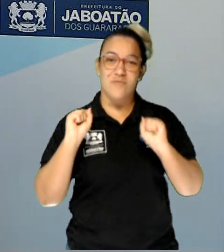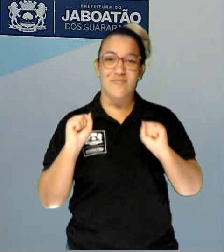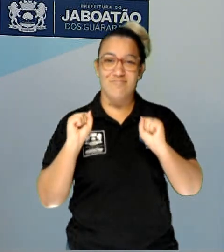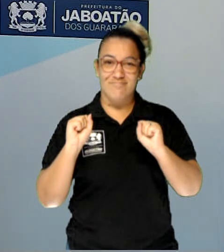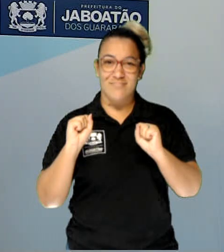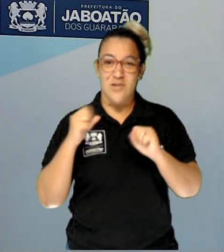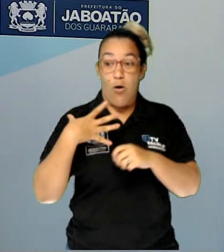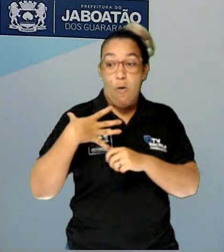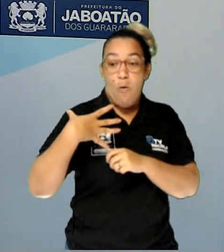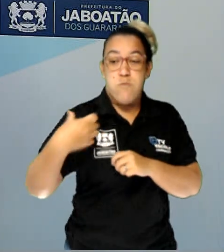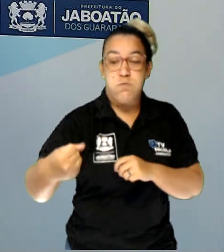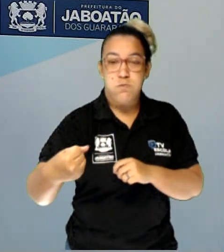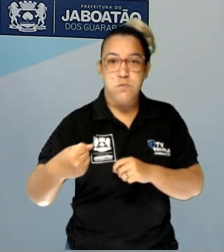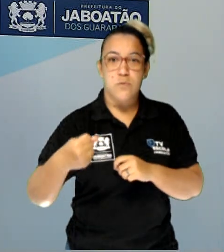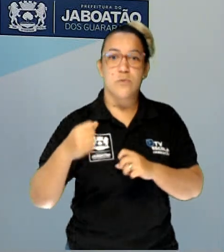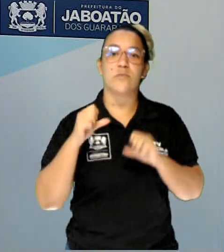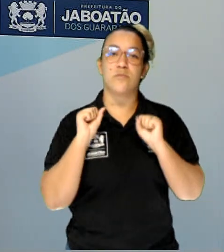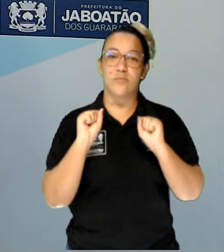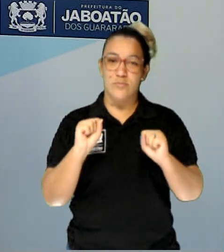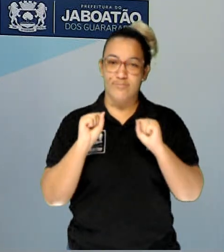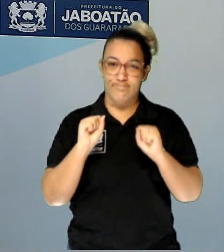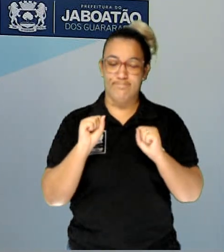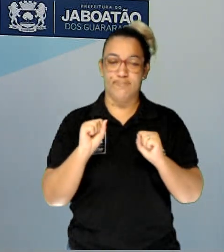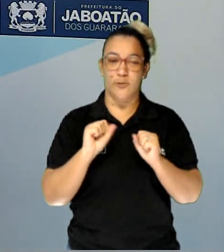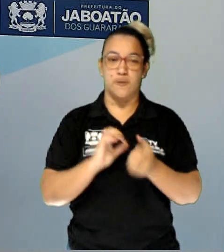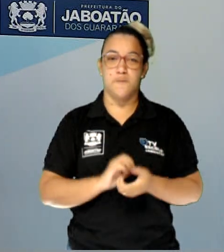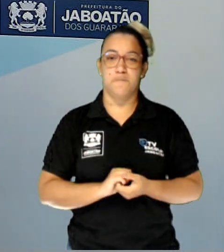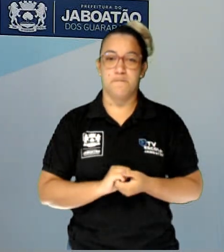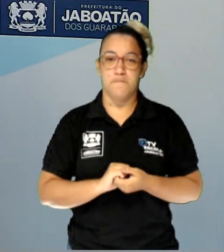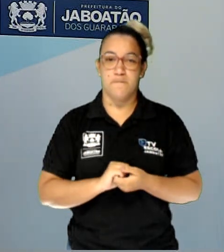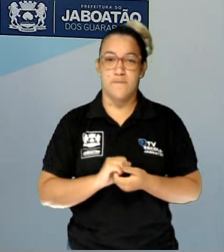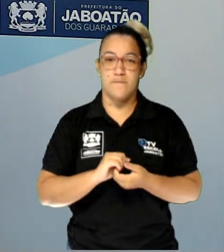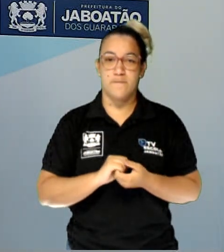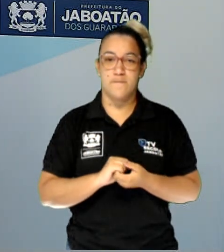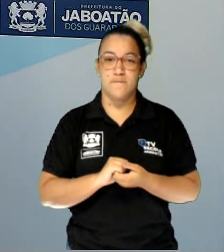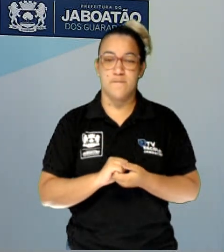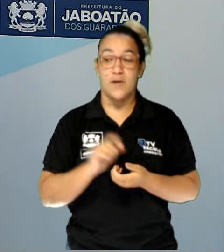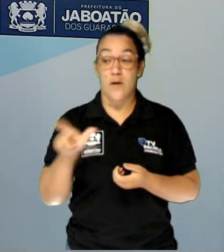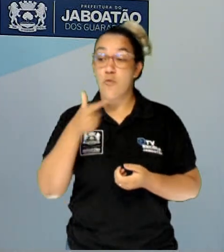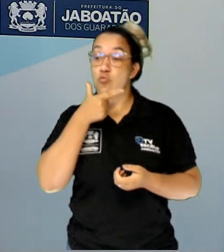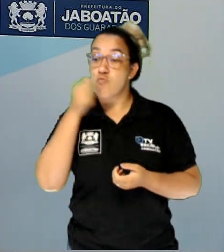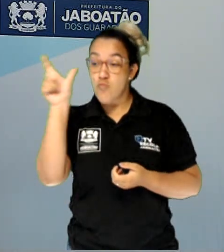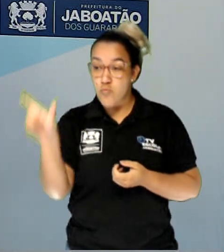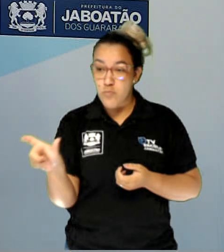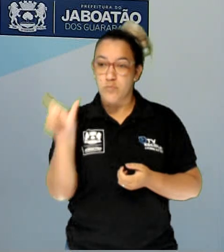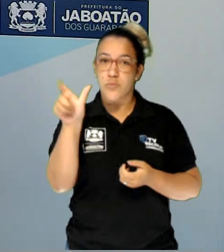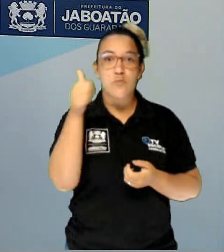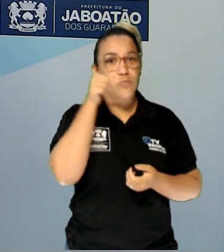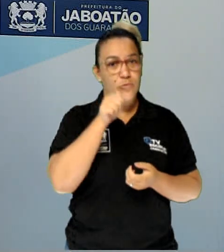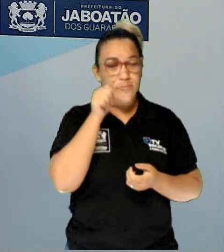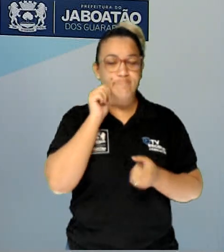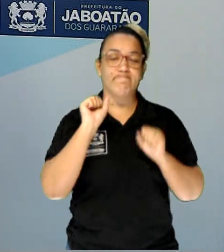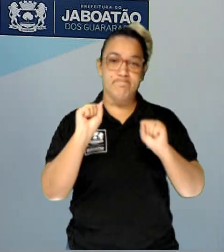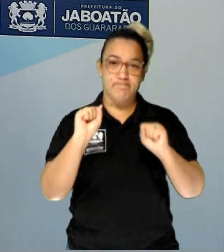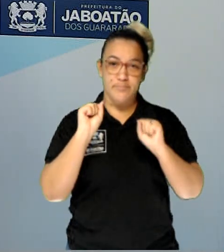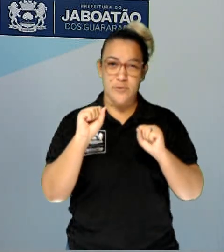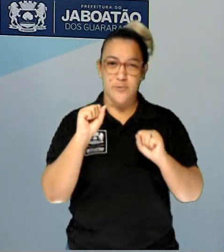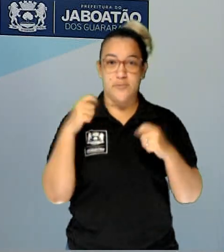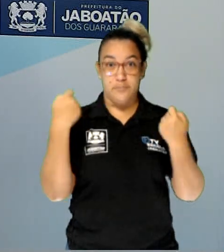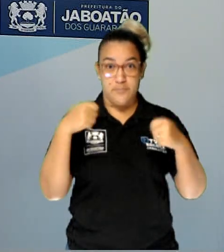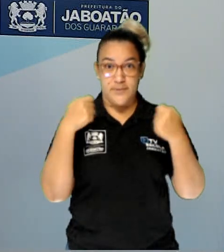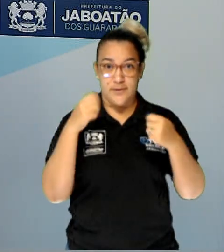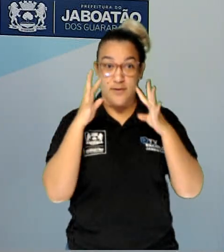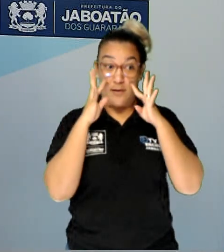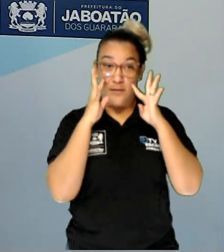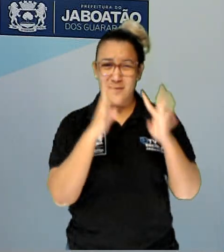pode transmitir essa doença para o seu parceiro, para a sua parceira. Então, a gente precisa estar ligado nisso aqui.